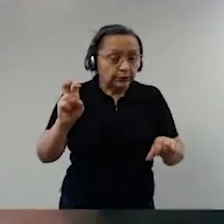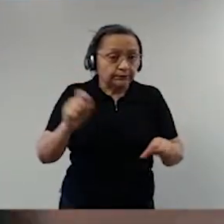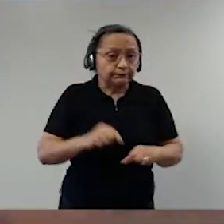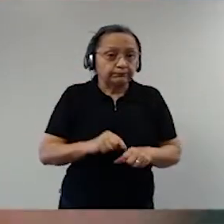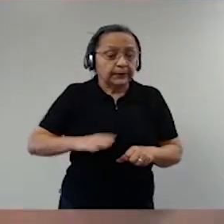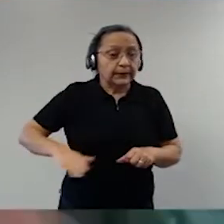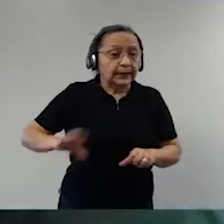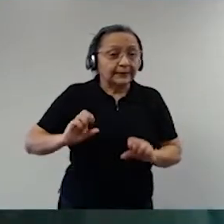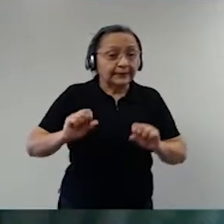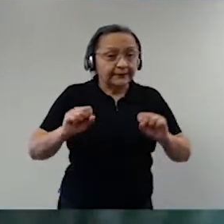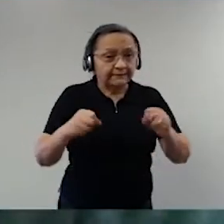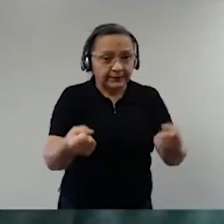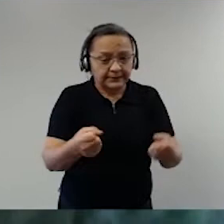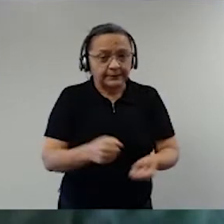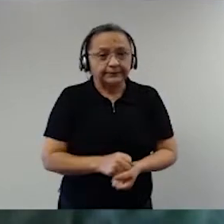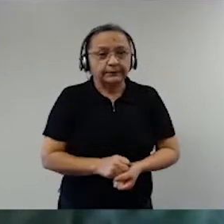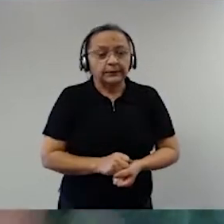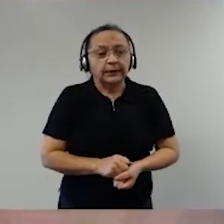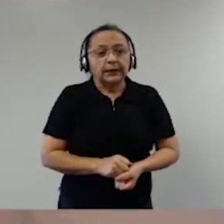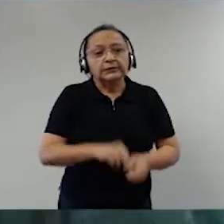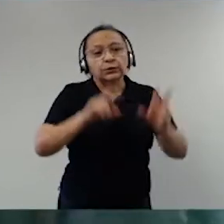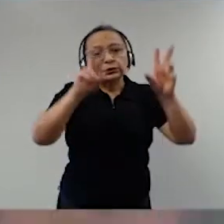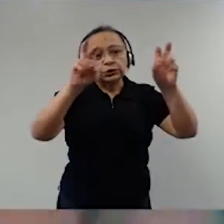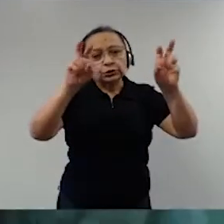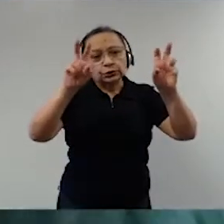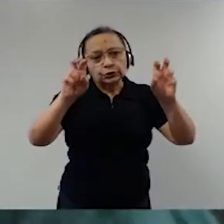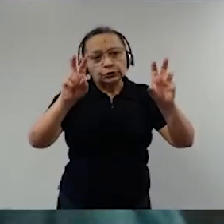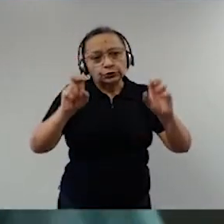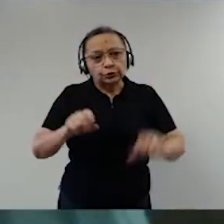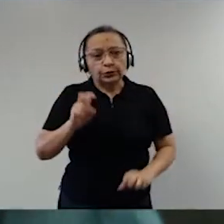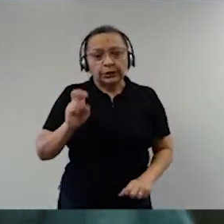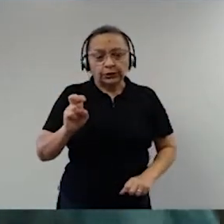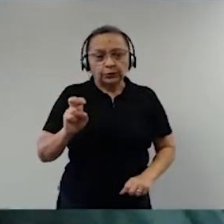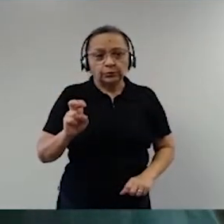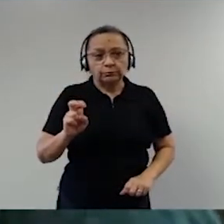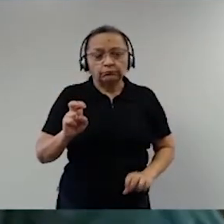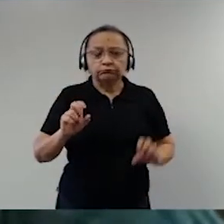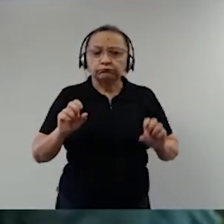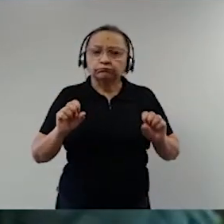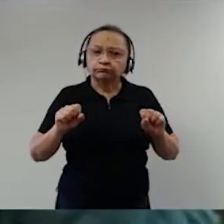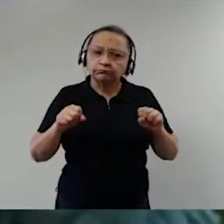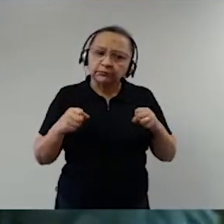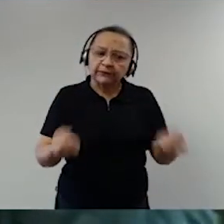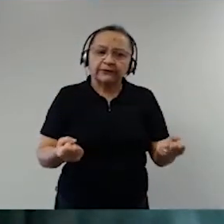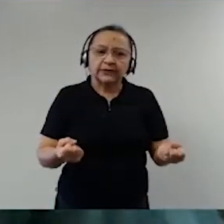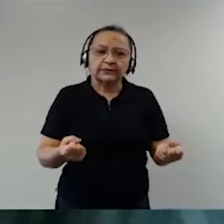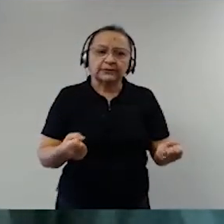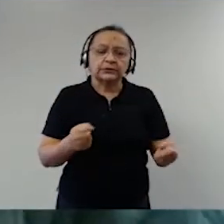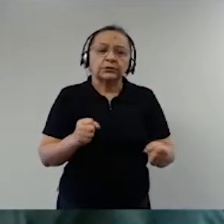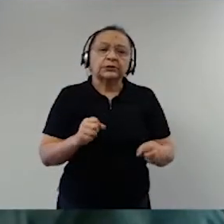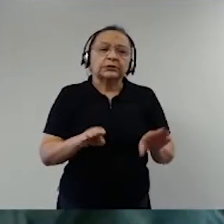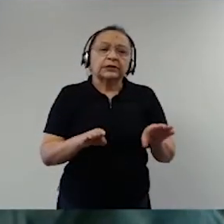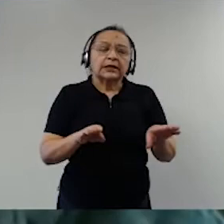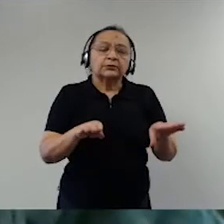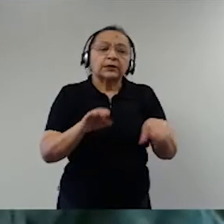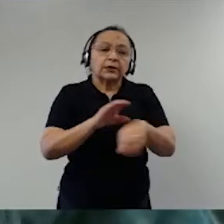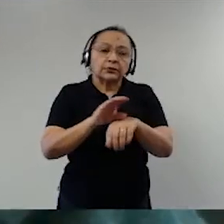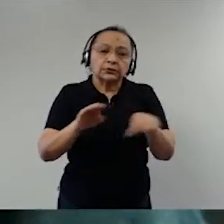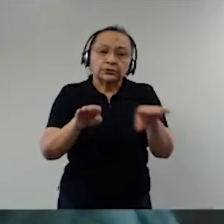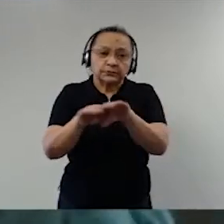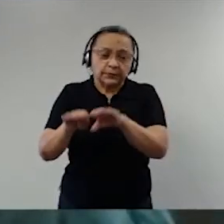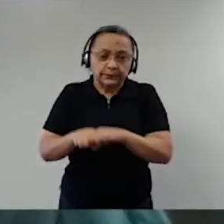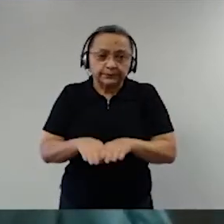democráticas. Esse é o título do título quinto. Da defesa do Estado e das instituições democráticas. O Estado da defesa,